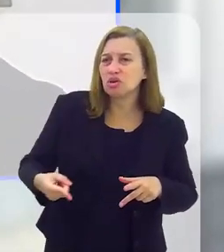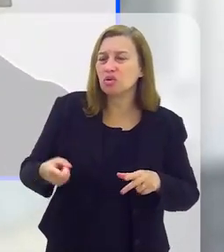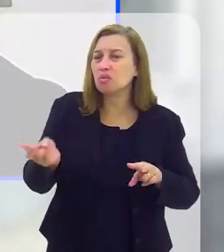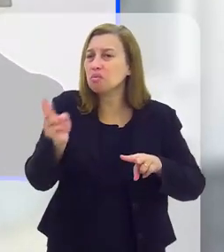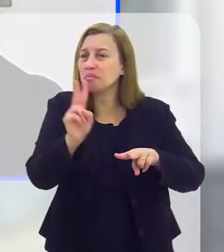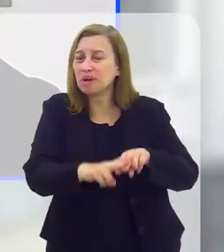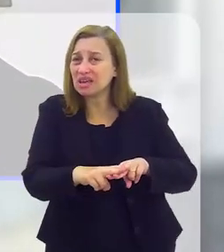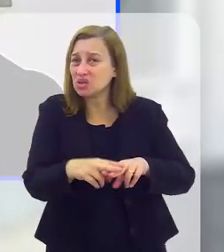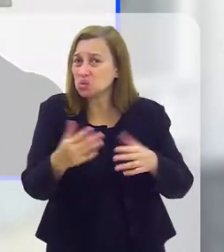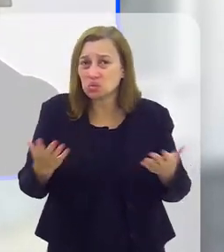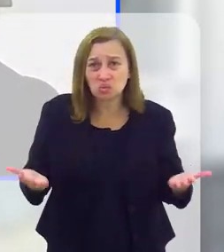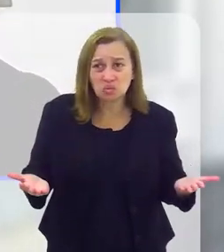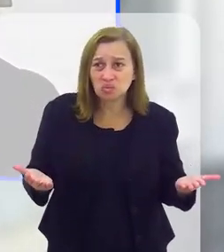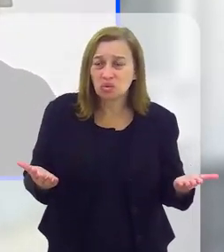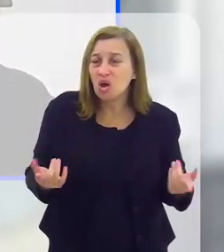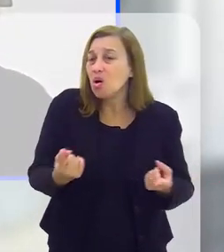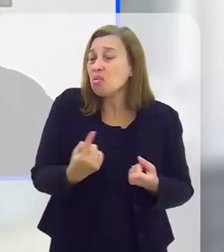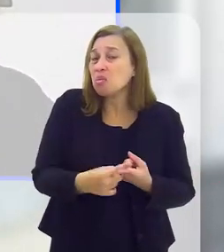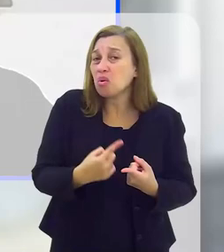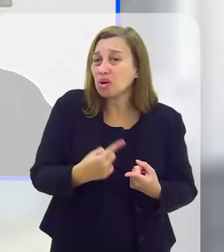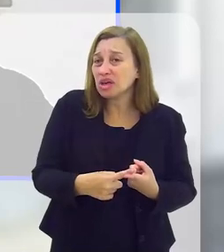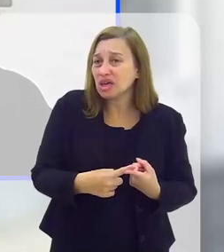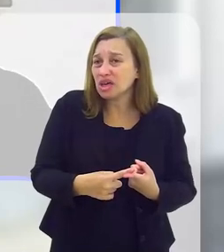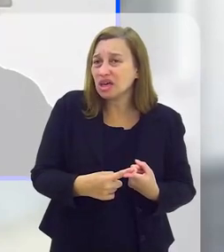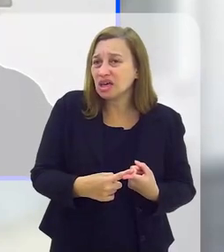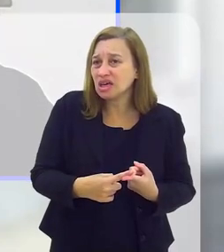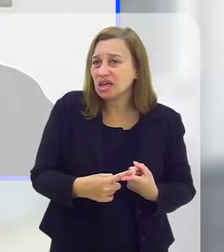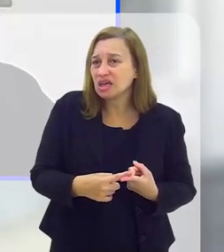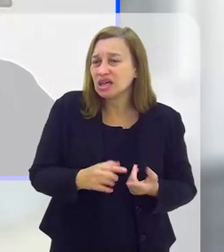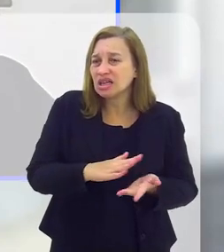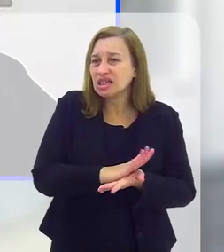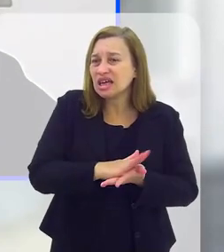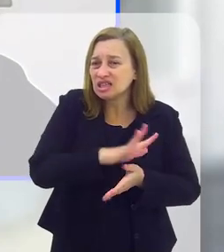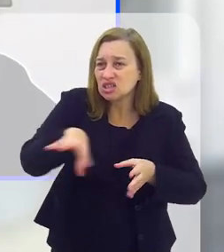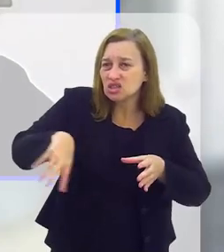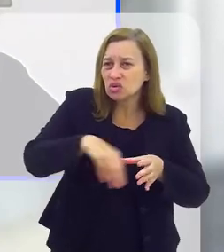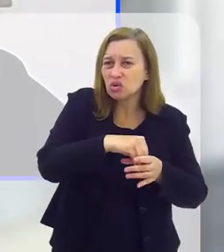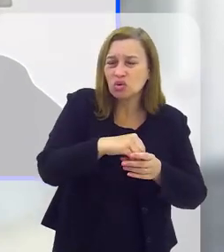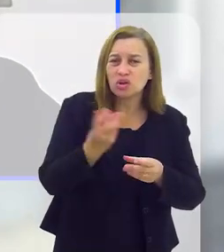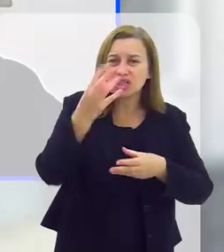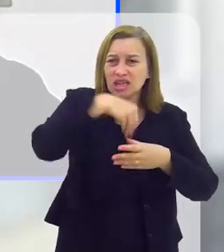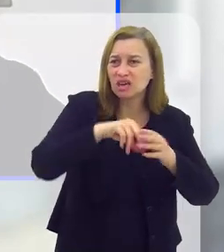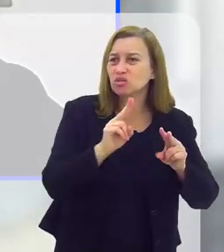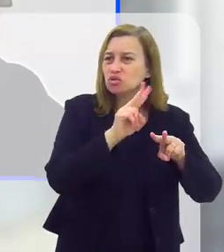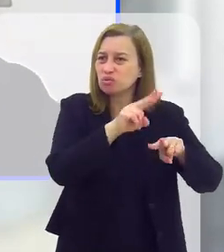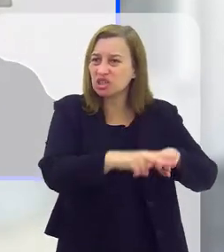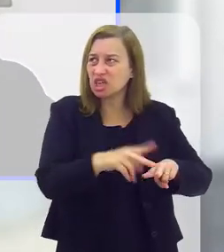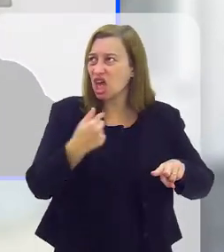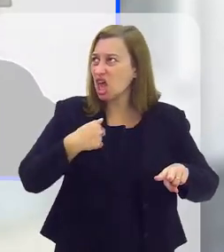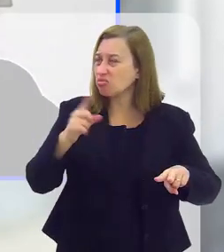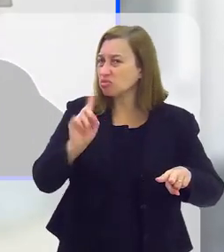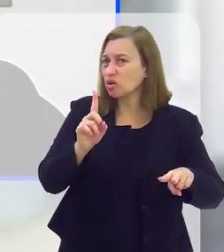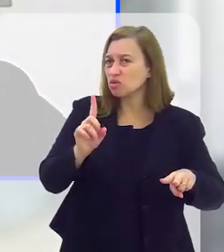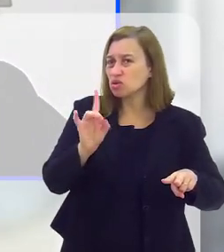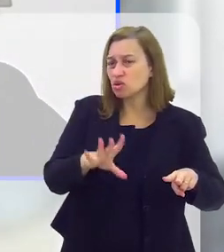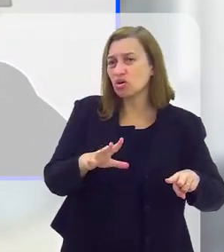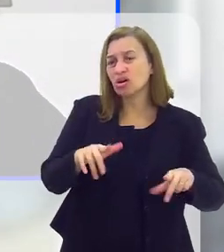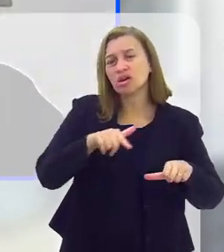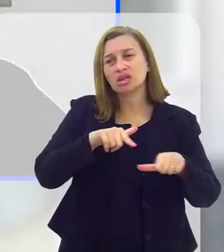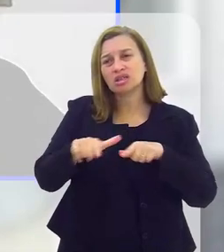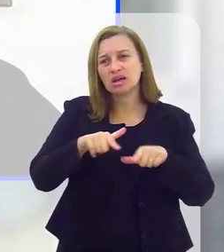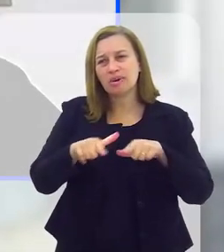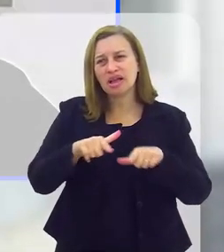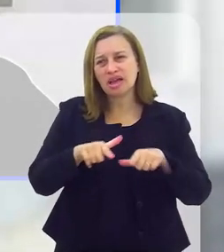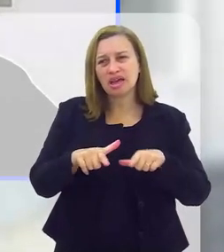55 mil presos tendo que gericionar, por exemplo. Por quê? Nada que se implementa dentro dos